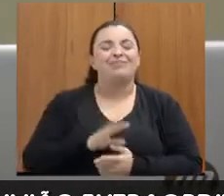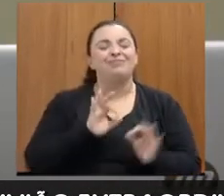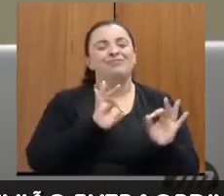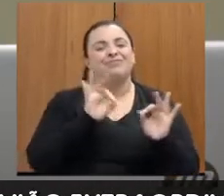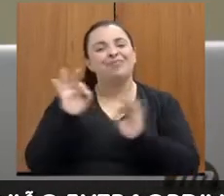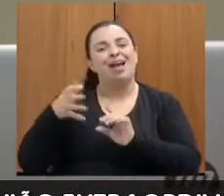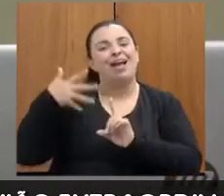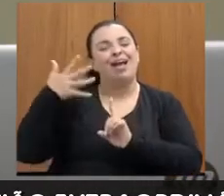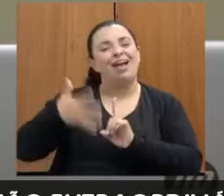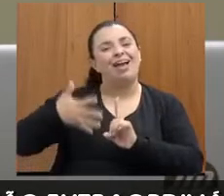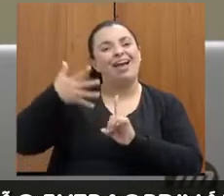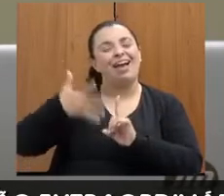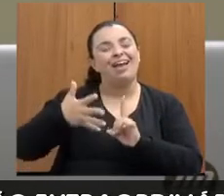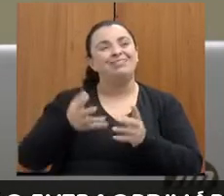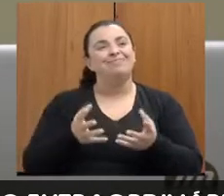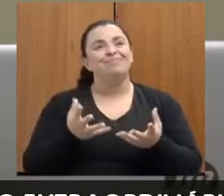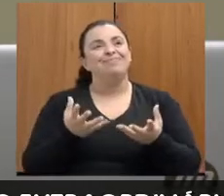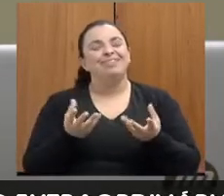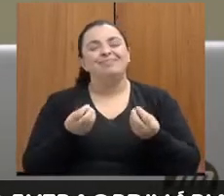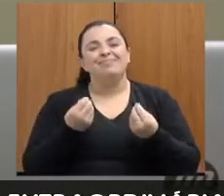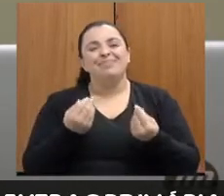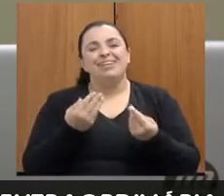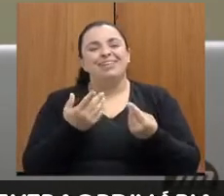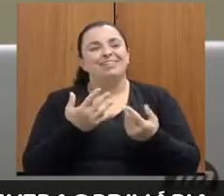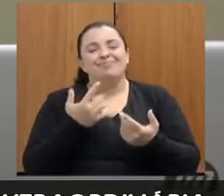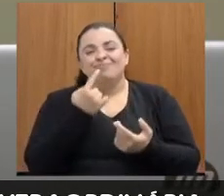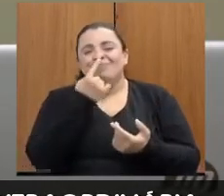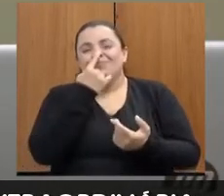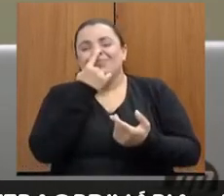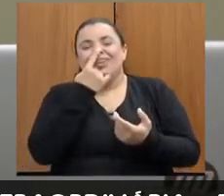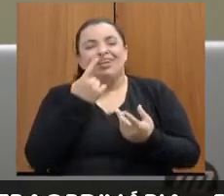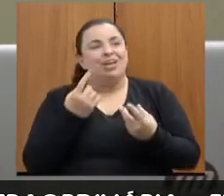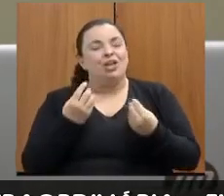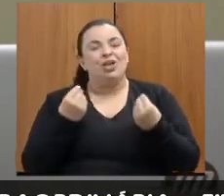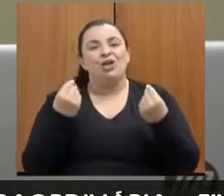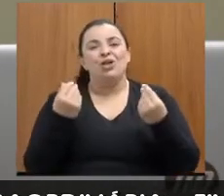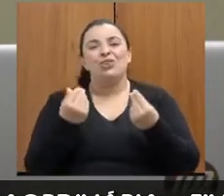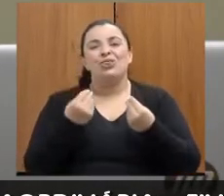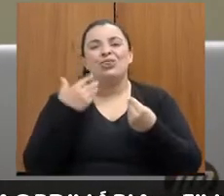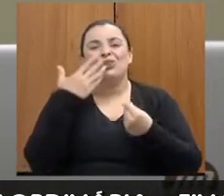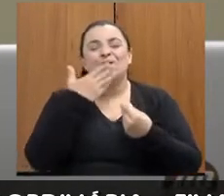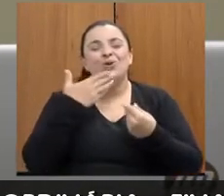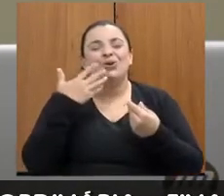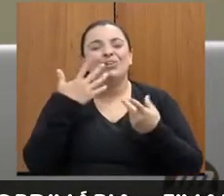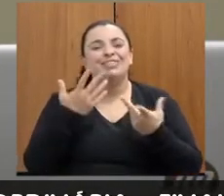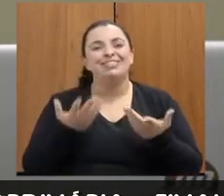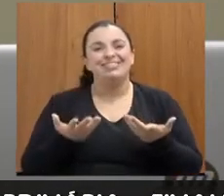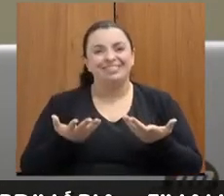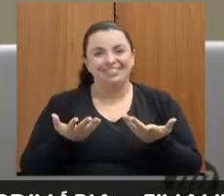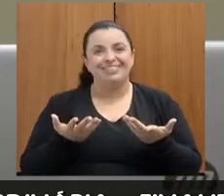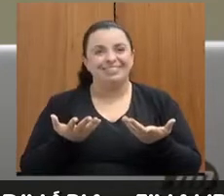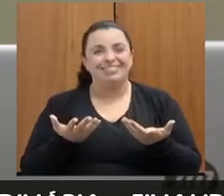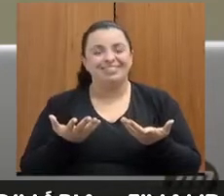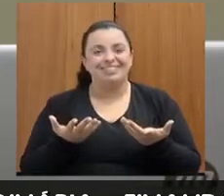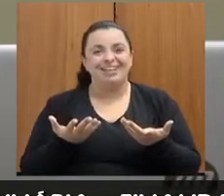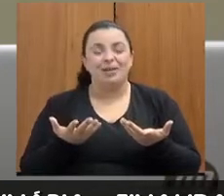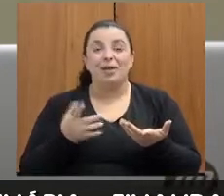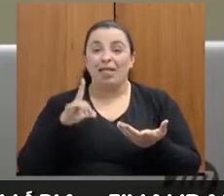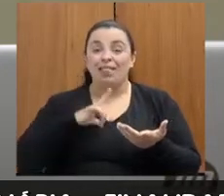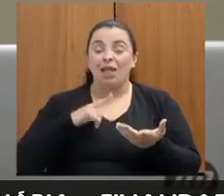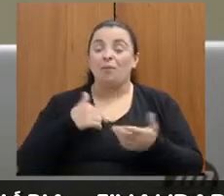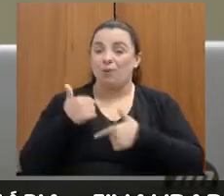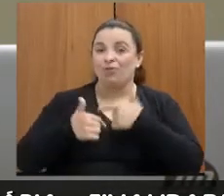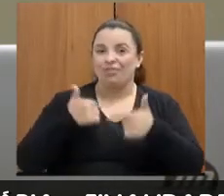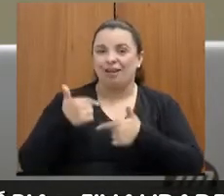audiência aqui uma proximidade, uma acolhida muito grande. apesar do meu trabalho aqui, eu falei isso em uma das